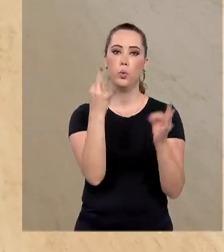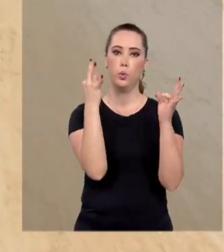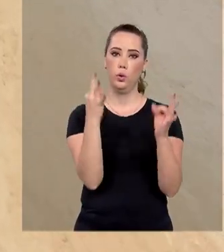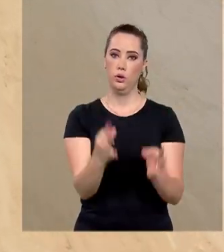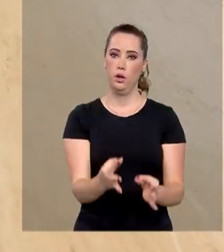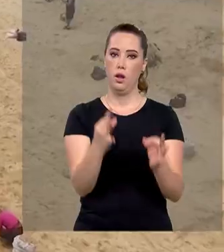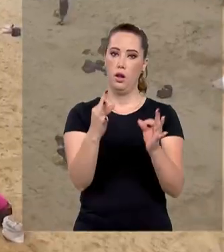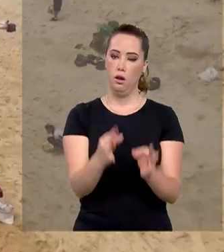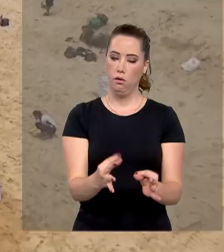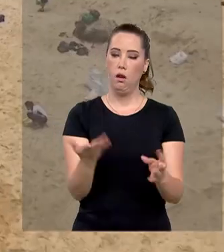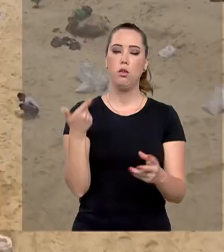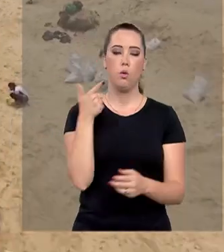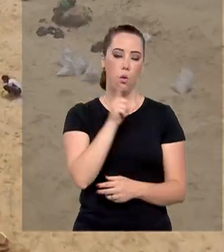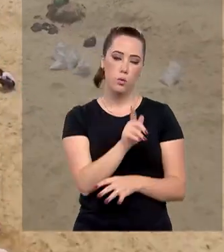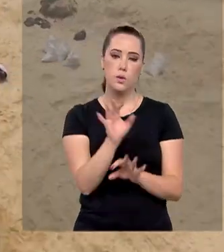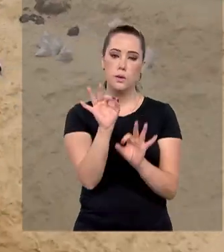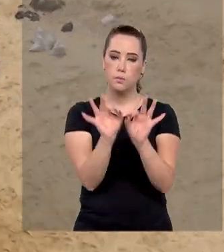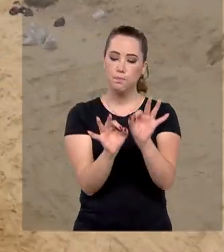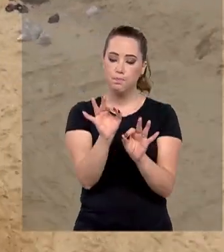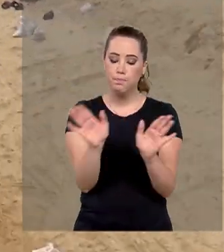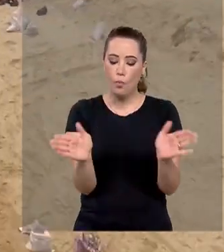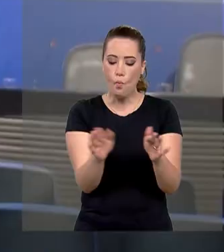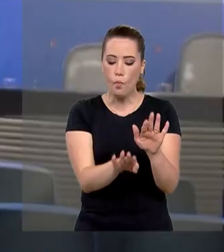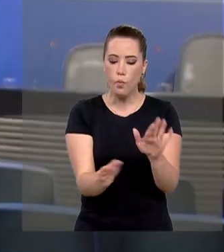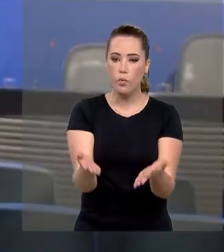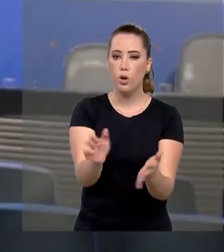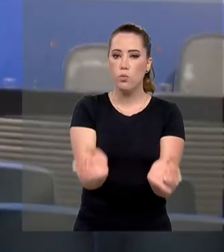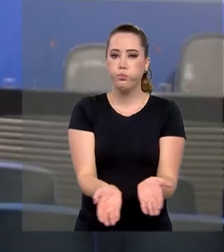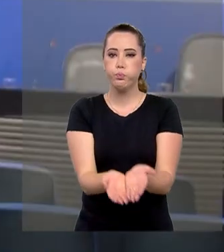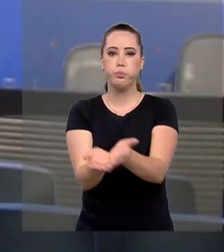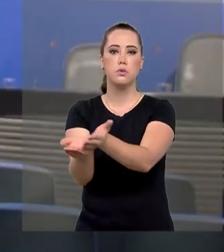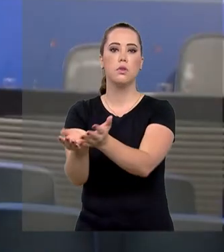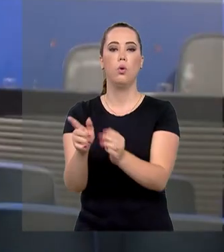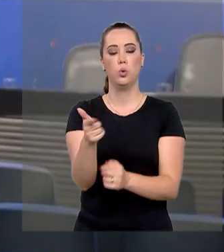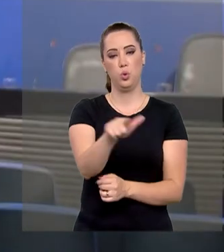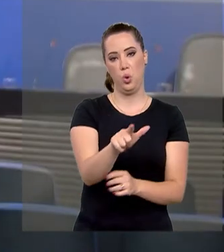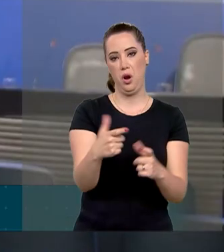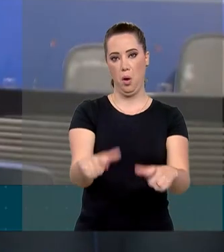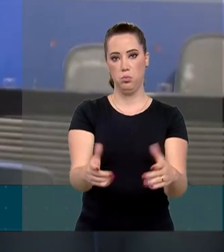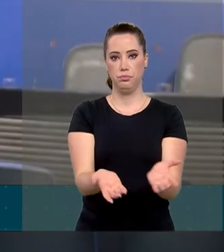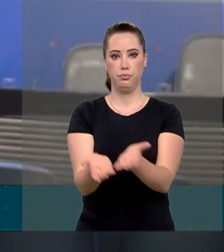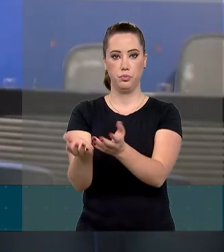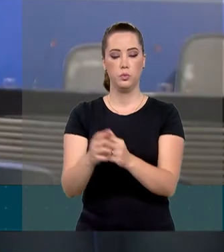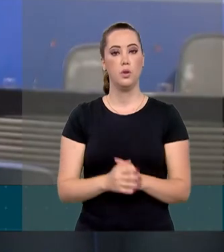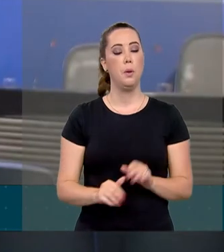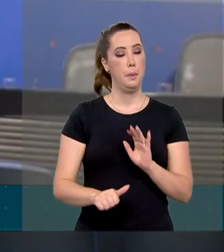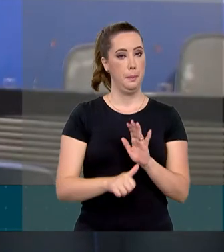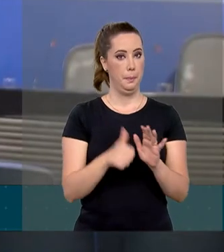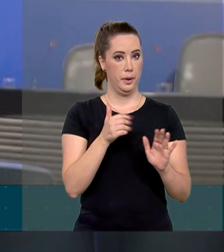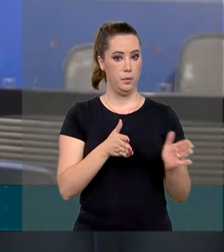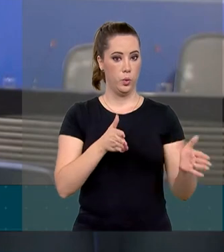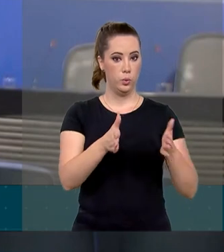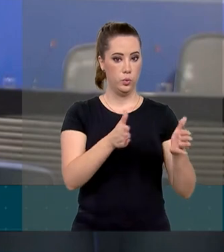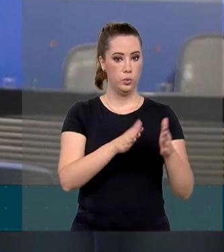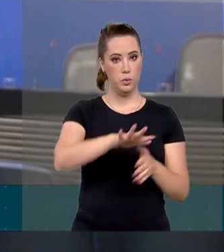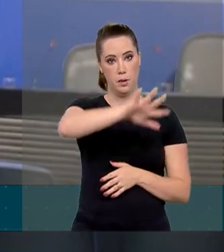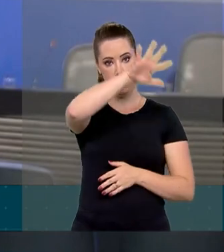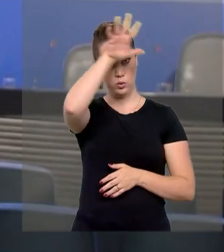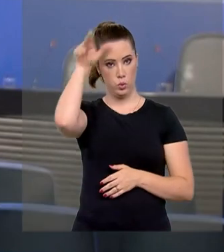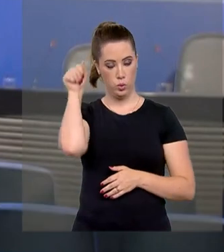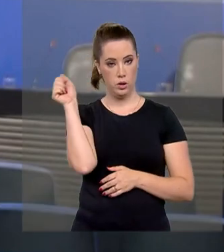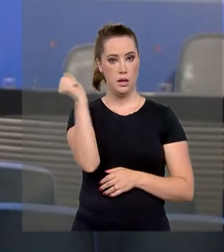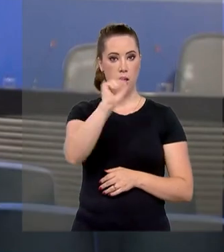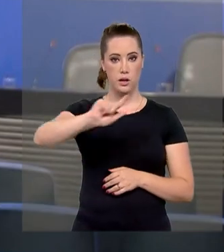óleo recolhidas em todo o litoral brasileiro. Esses dados são da primeira fase da Operação Amazônia Azul